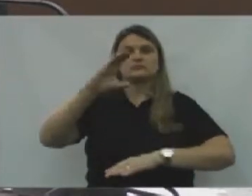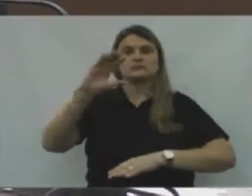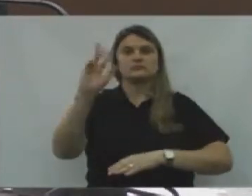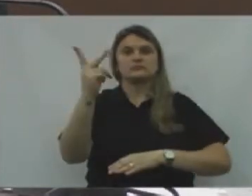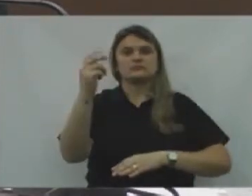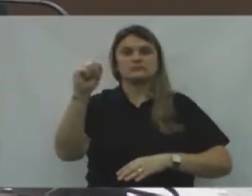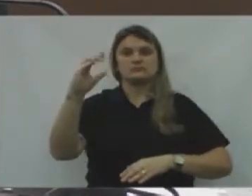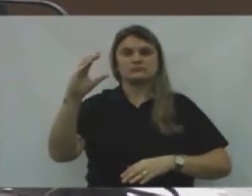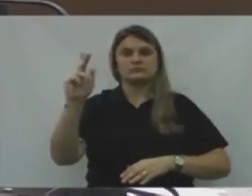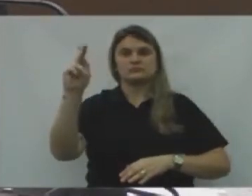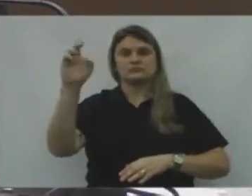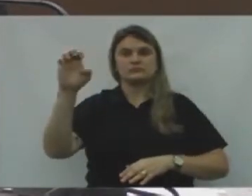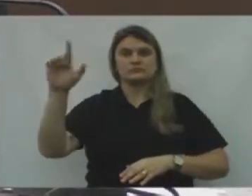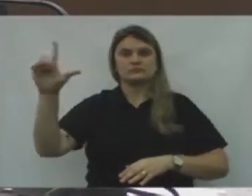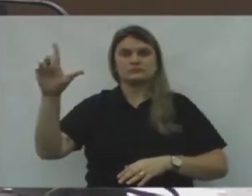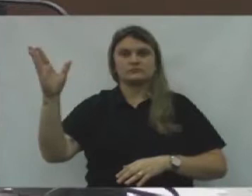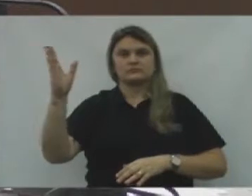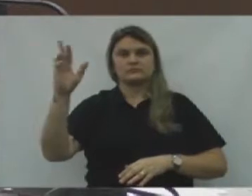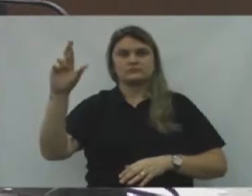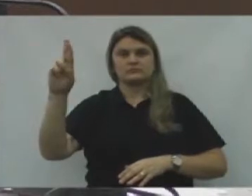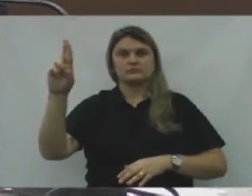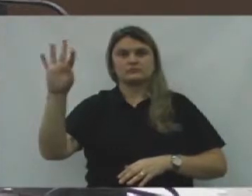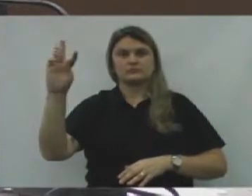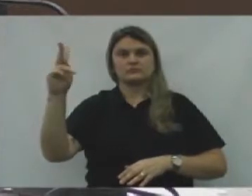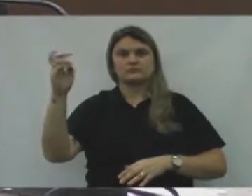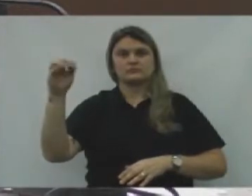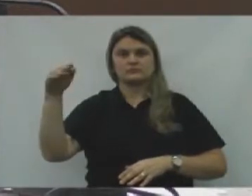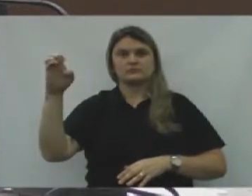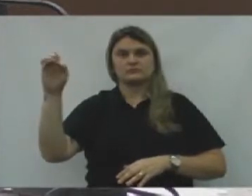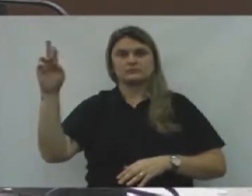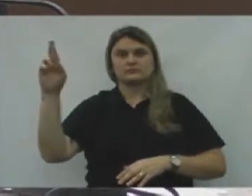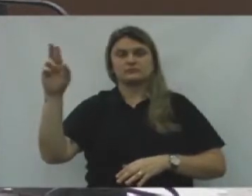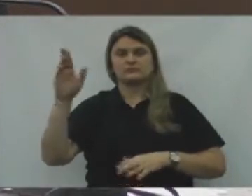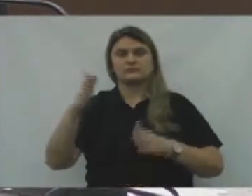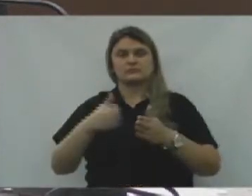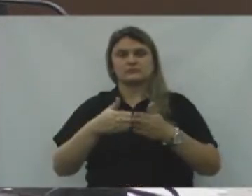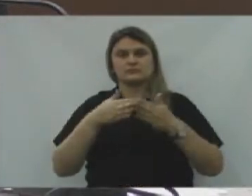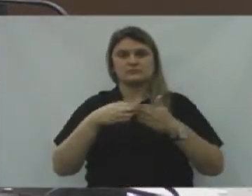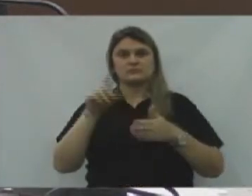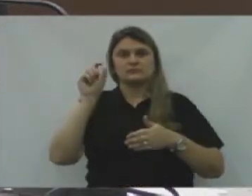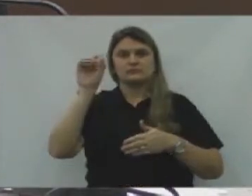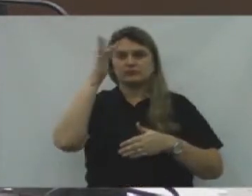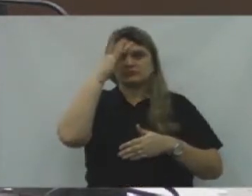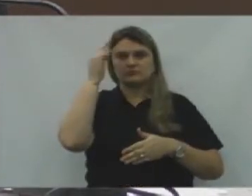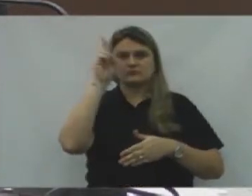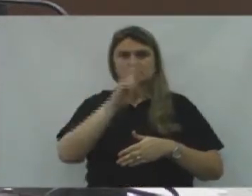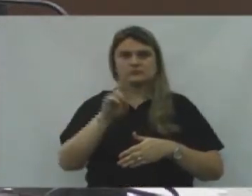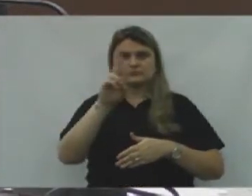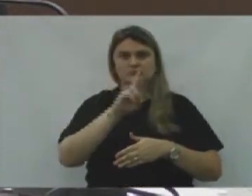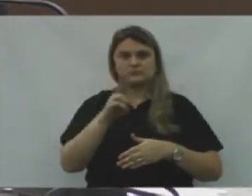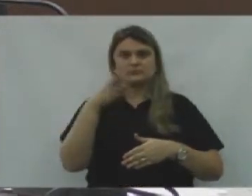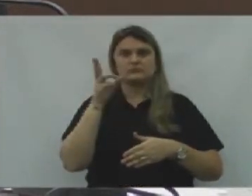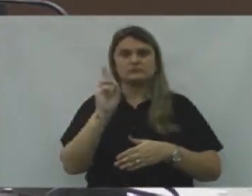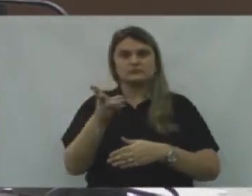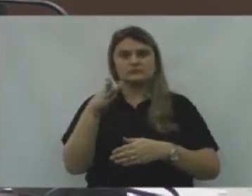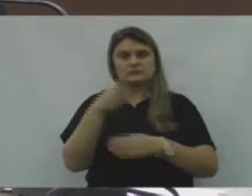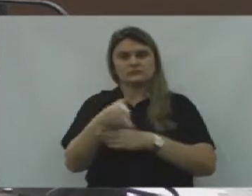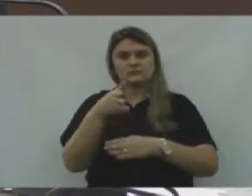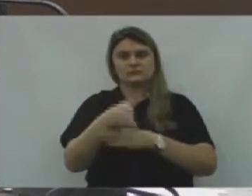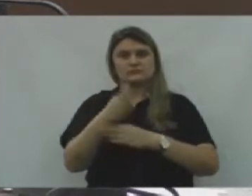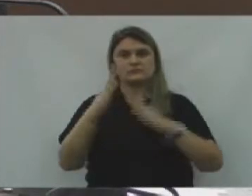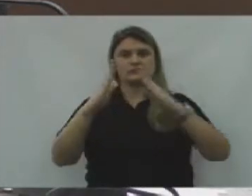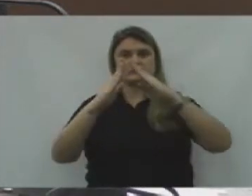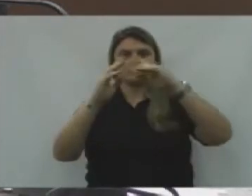No bairro Sagrada Família, Esta é uma solicitação dos usuários da via, Que frequentam a